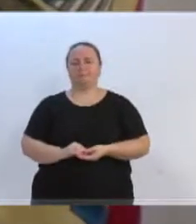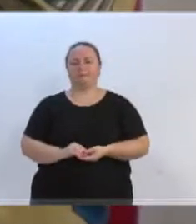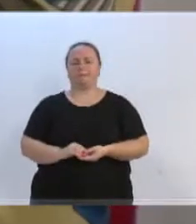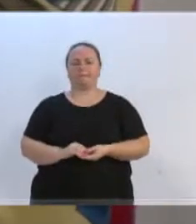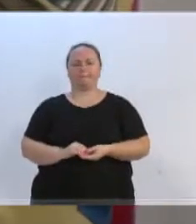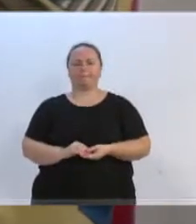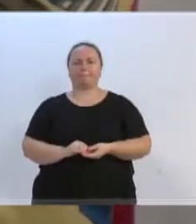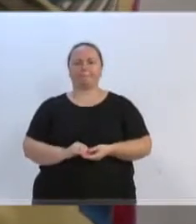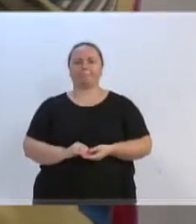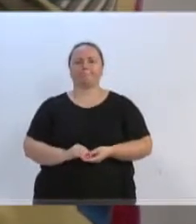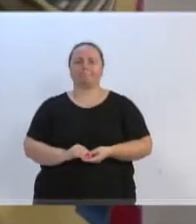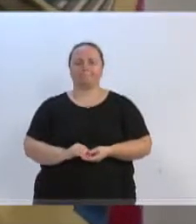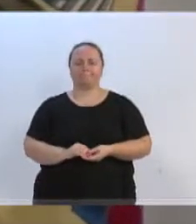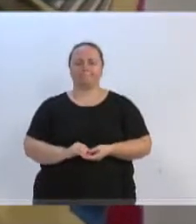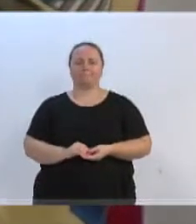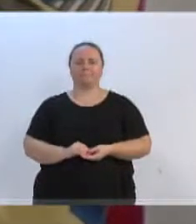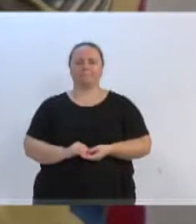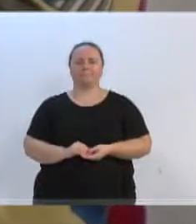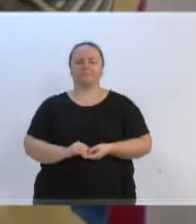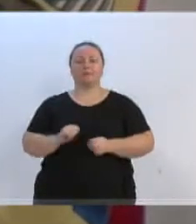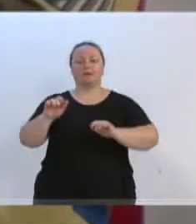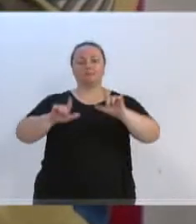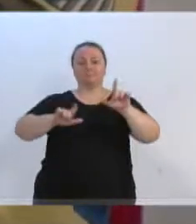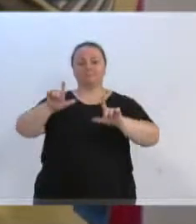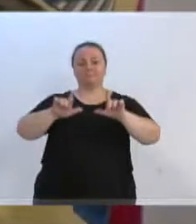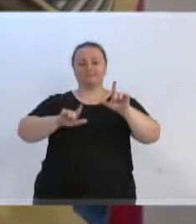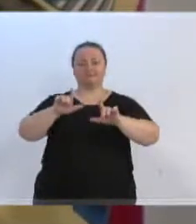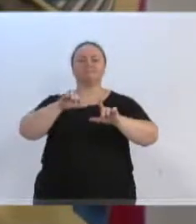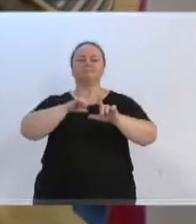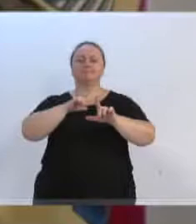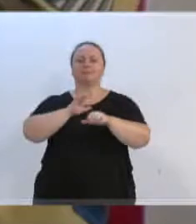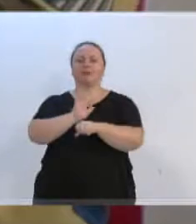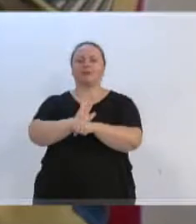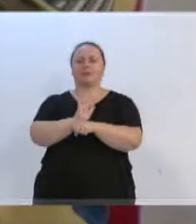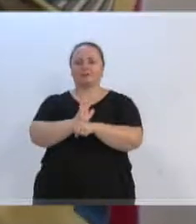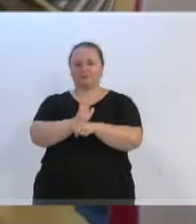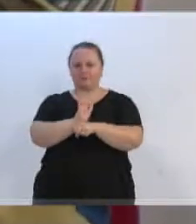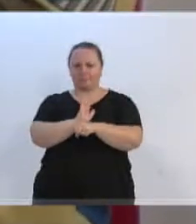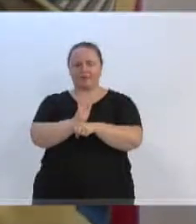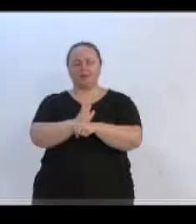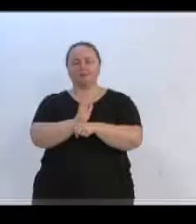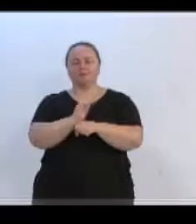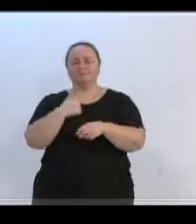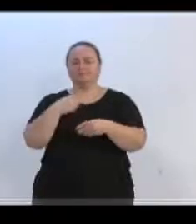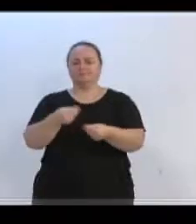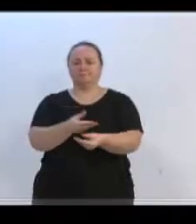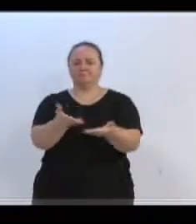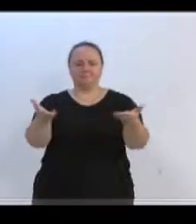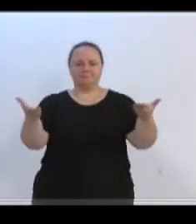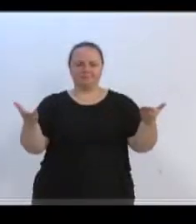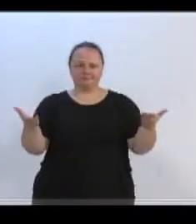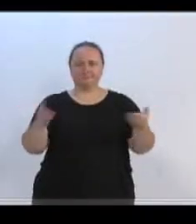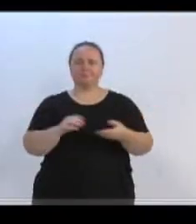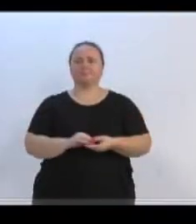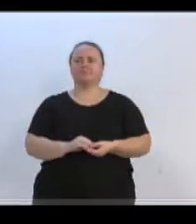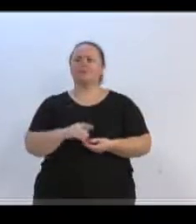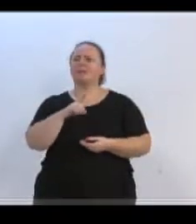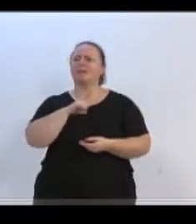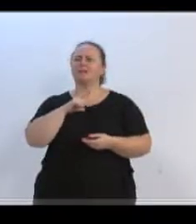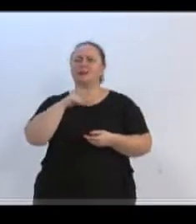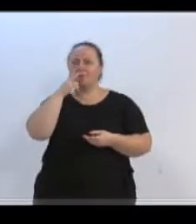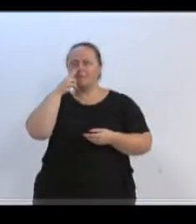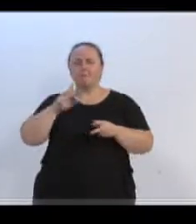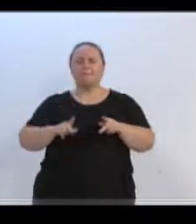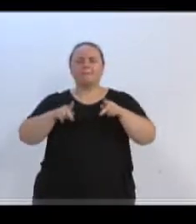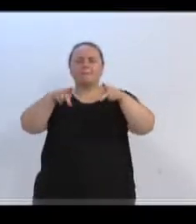Ari, ou a TVL, tem uma filmagem nossa aí, que foi entregue, que é referente àquela pinguela, o vereador